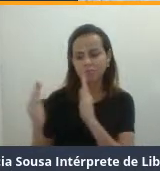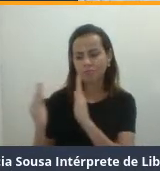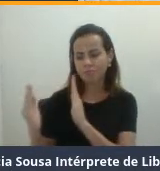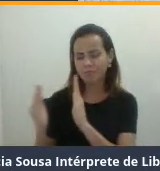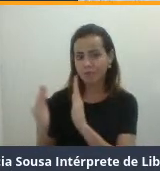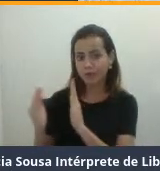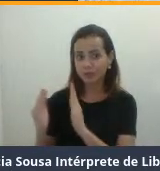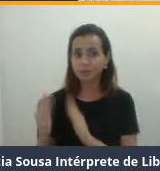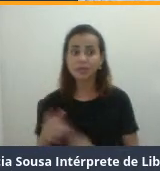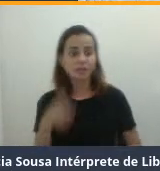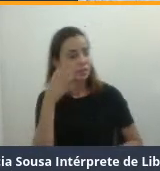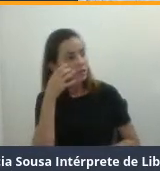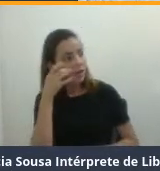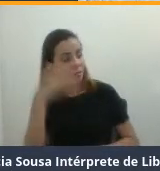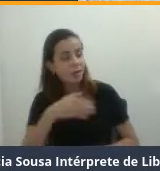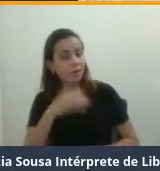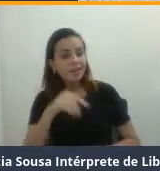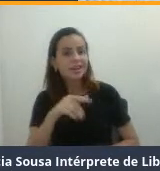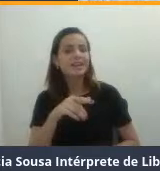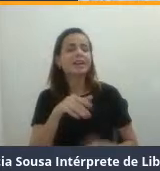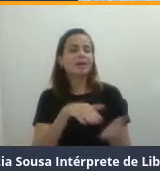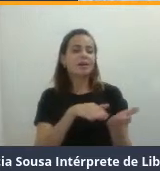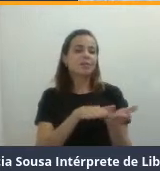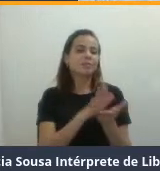da nossa colega canadense, que eu falei agora pouco.